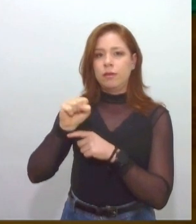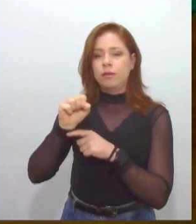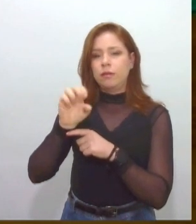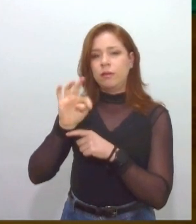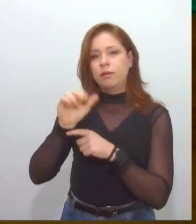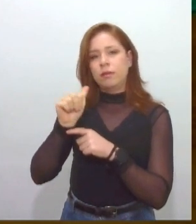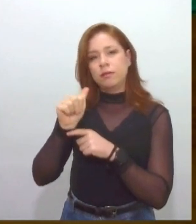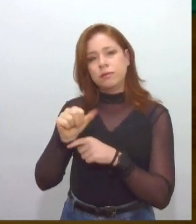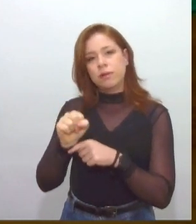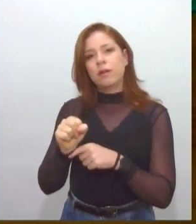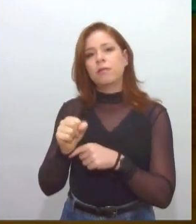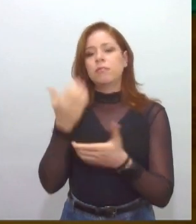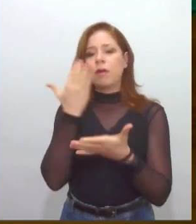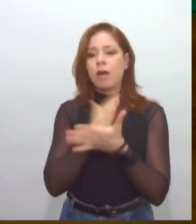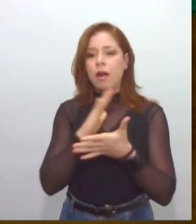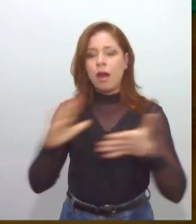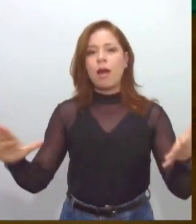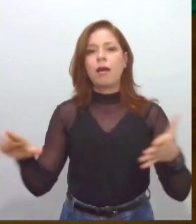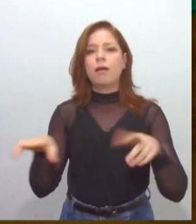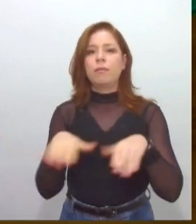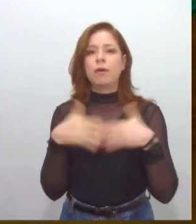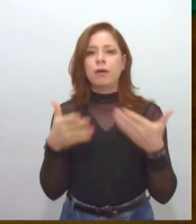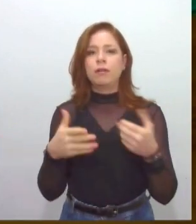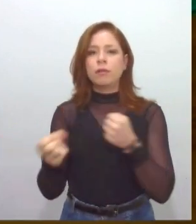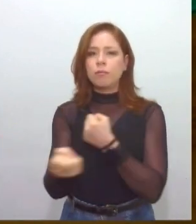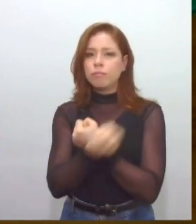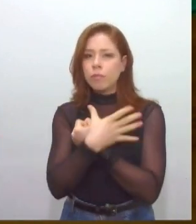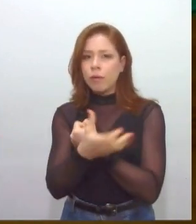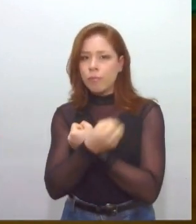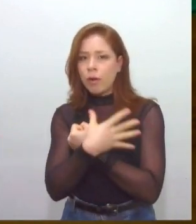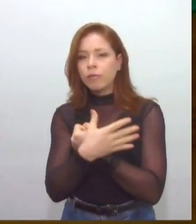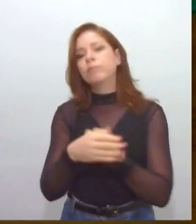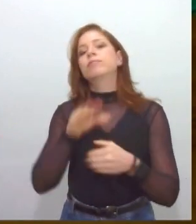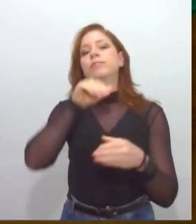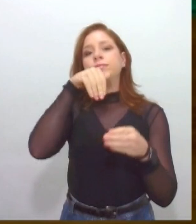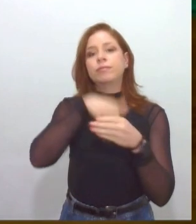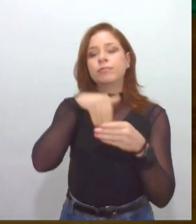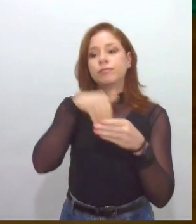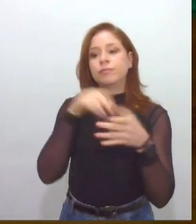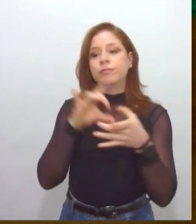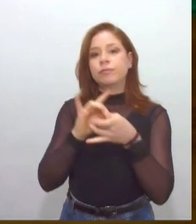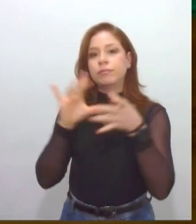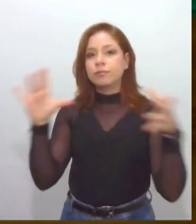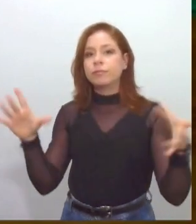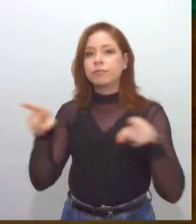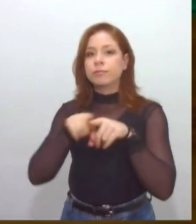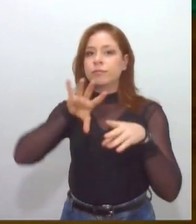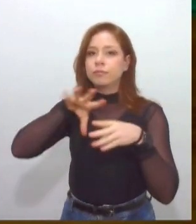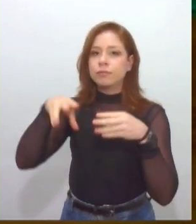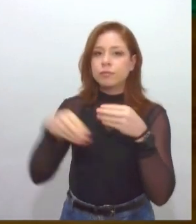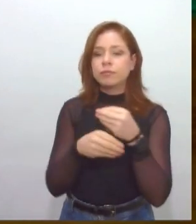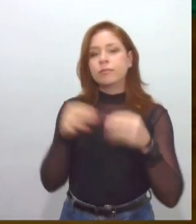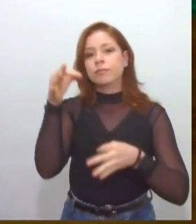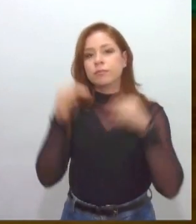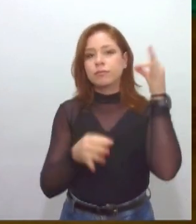procurando o voto livre, a implantação da justiça eleitoral e